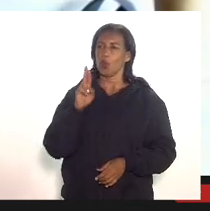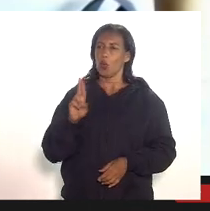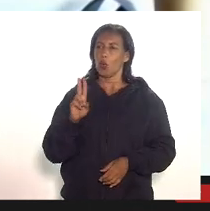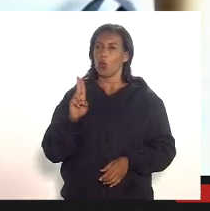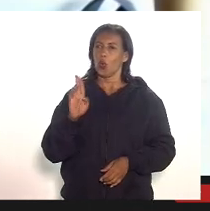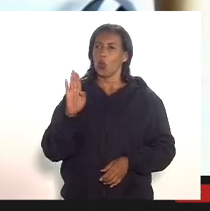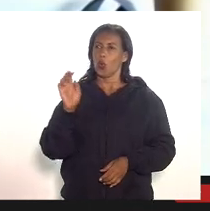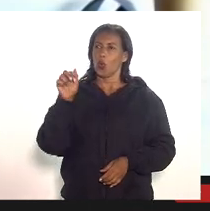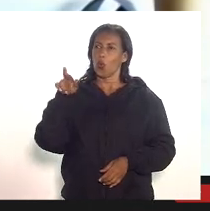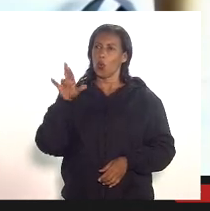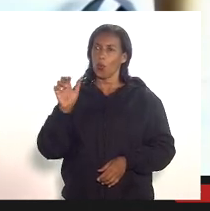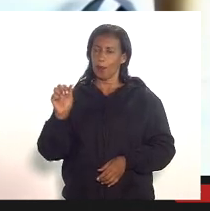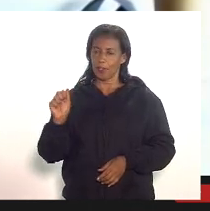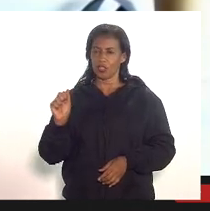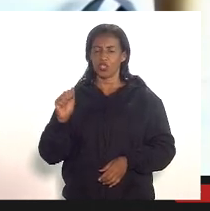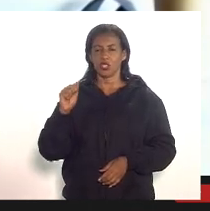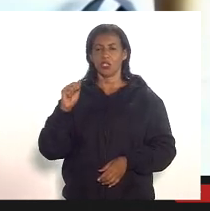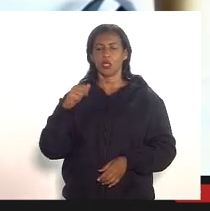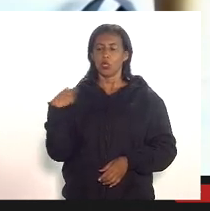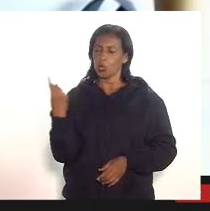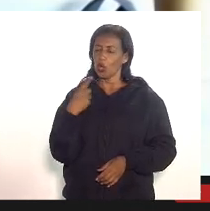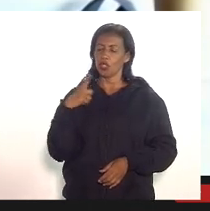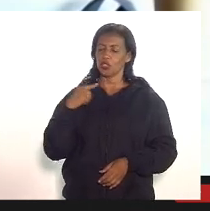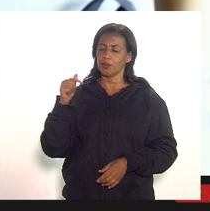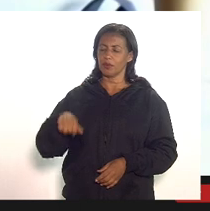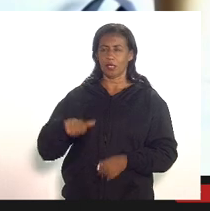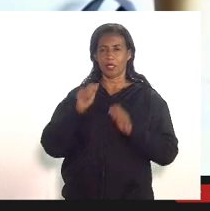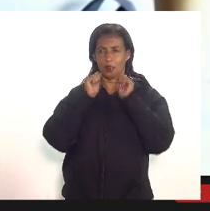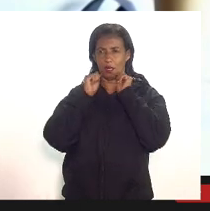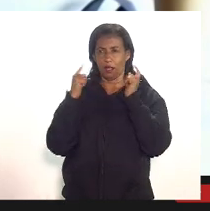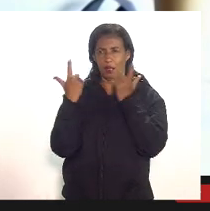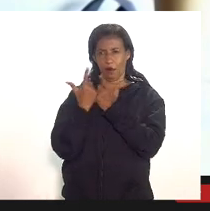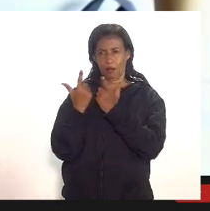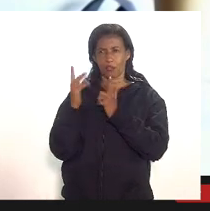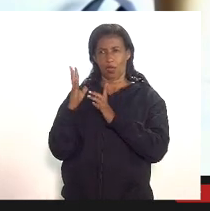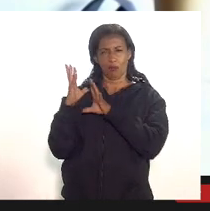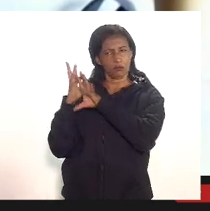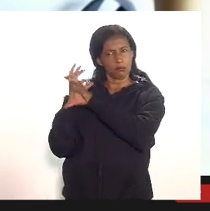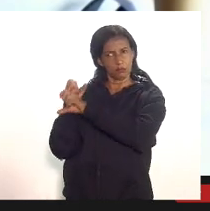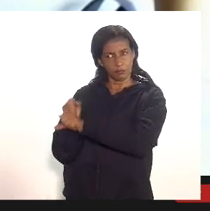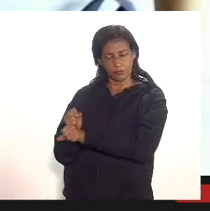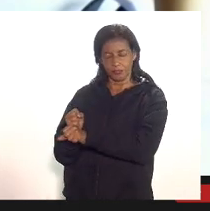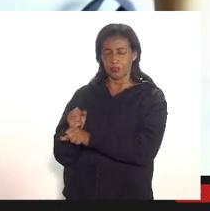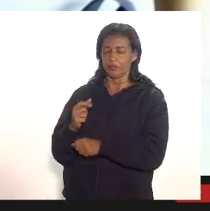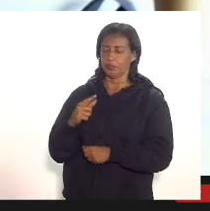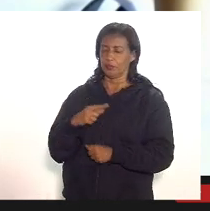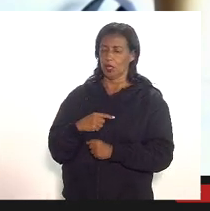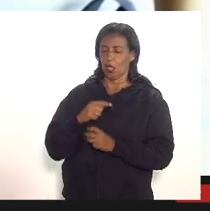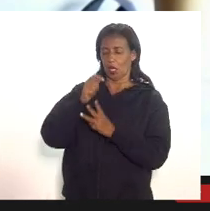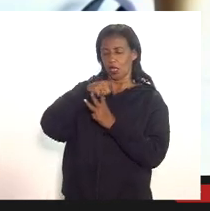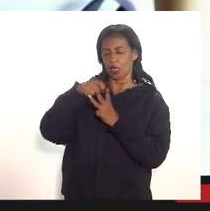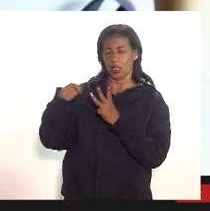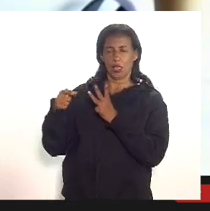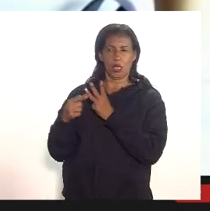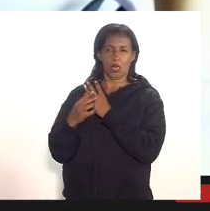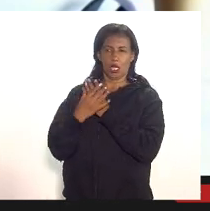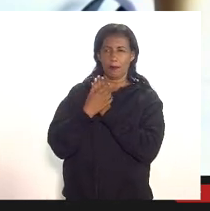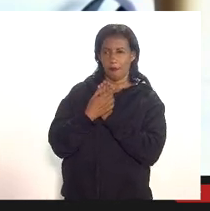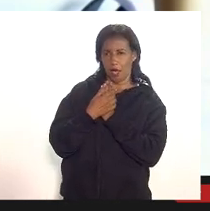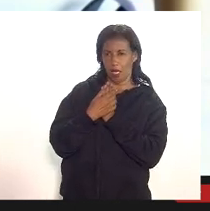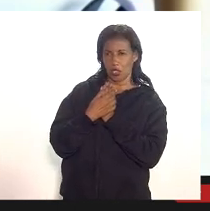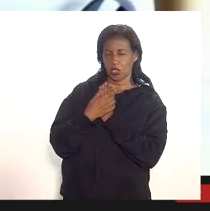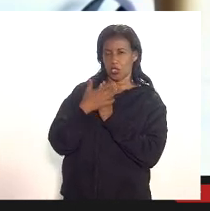nós tínhamos na Assembleia feito a conta cotejando o bimestre ou trimestre de